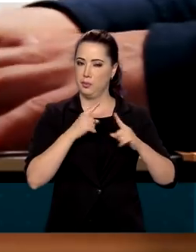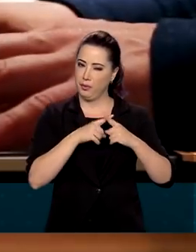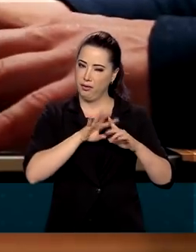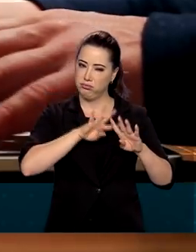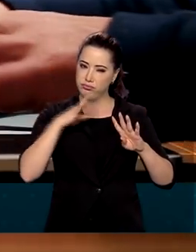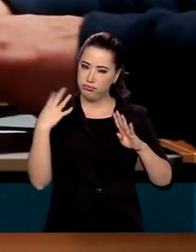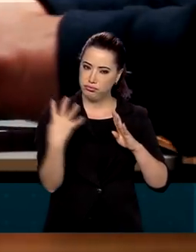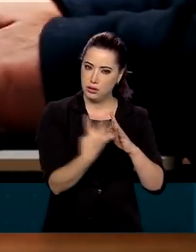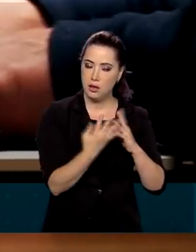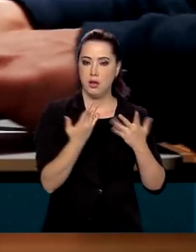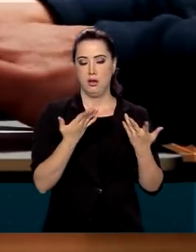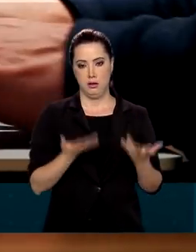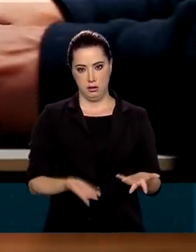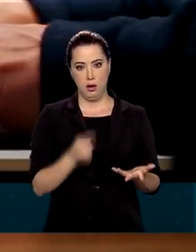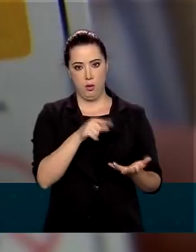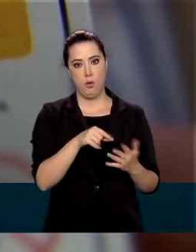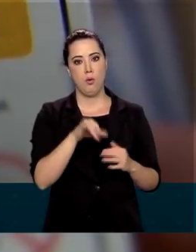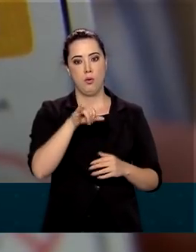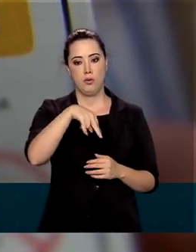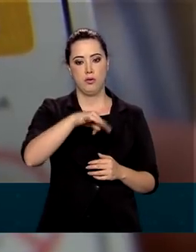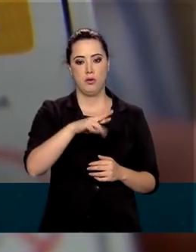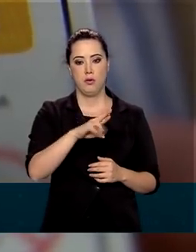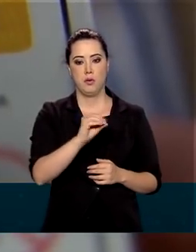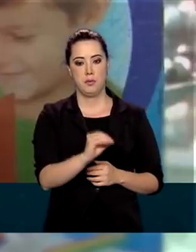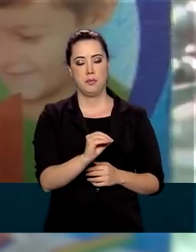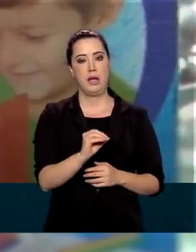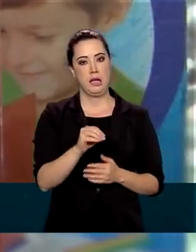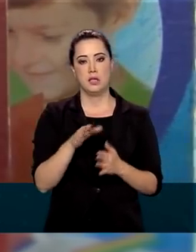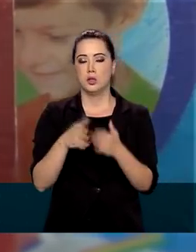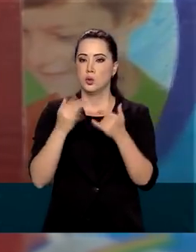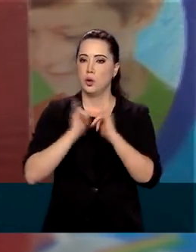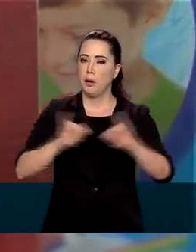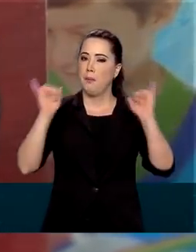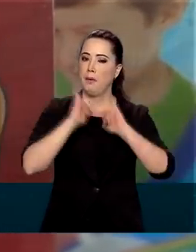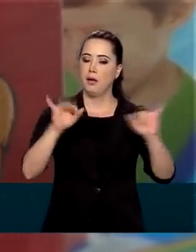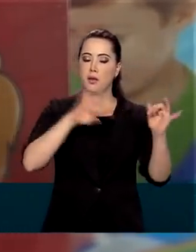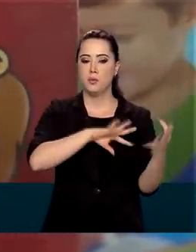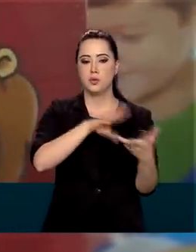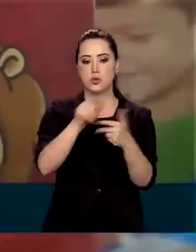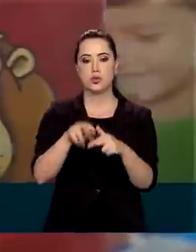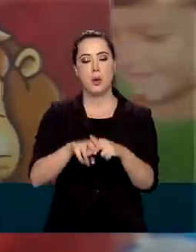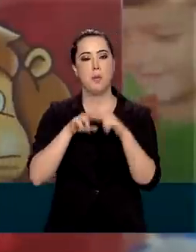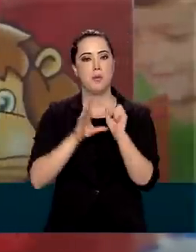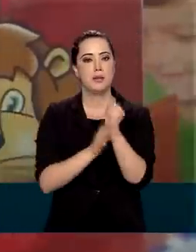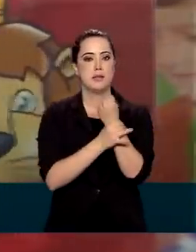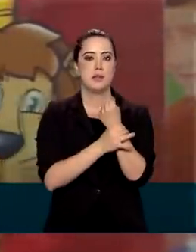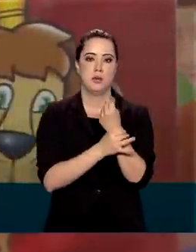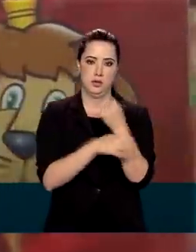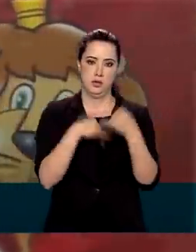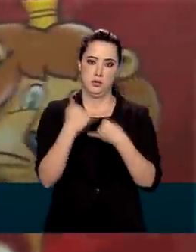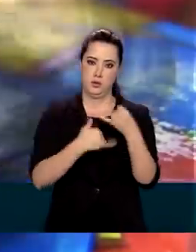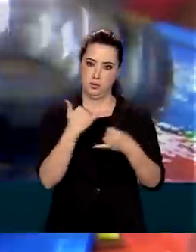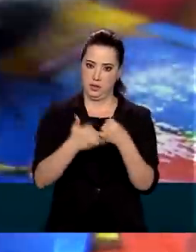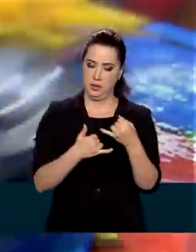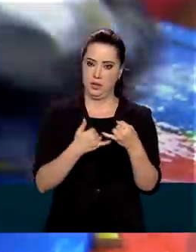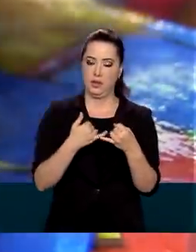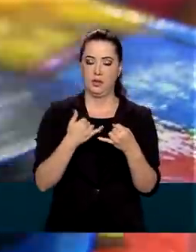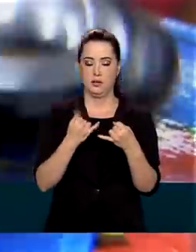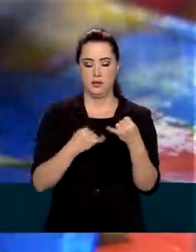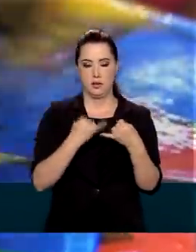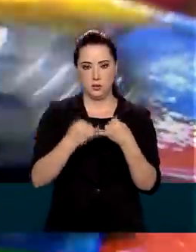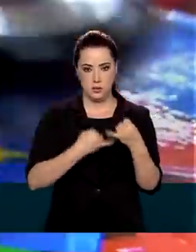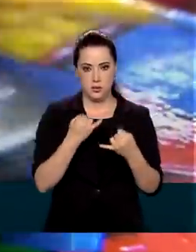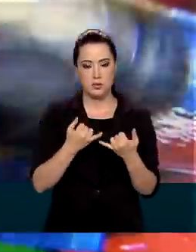aumentaram, o Inmetro aderiu a uma campanha mundial pela segurança dos brinquedos vendidos online. A